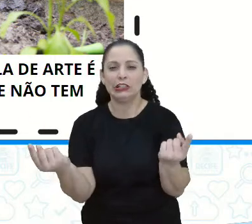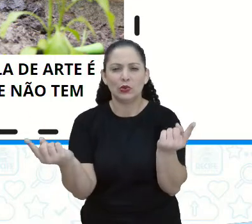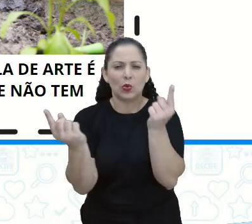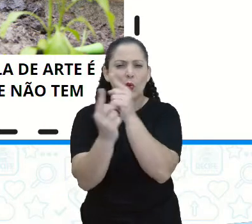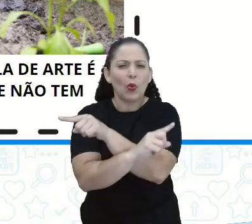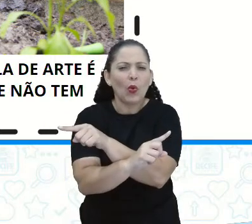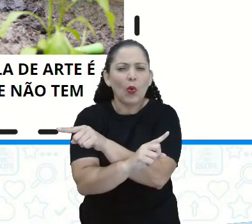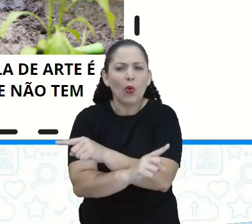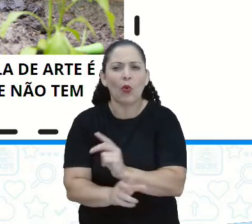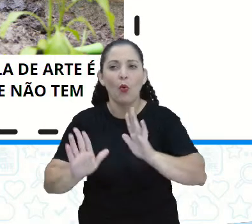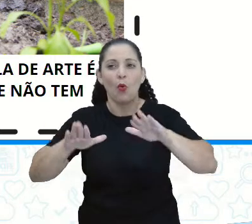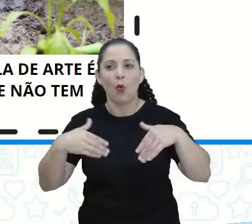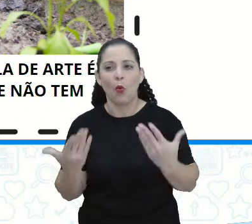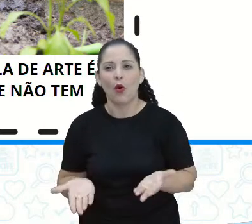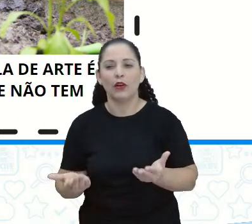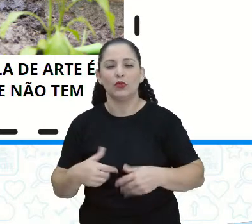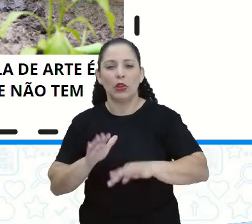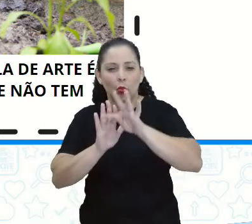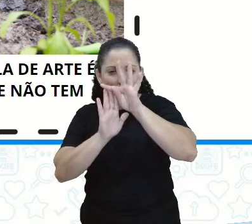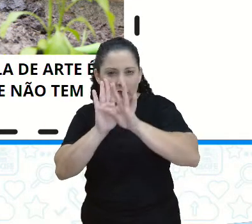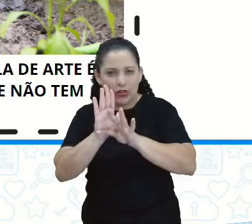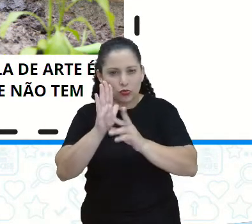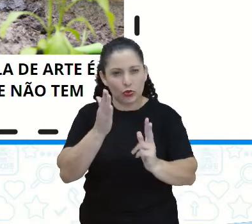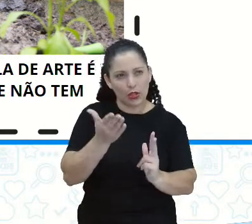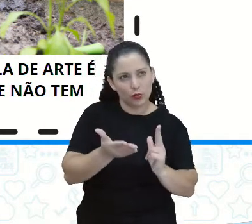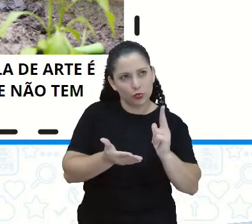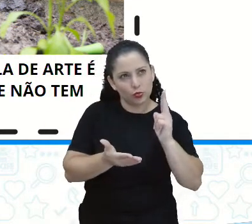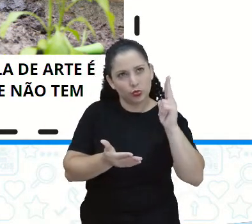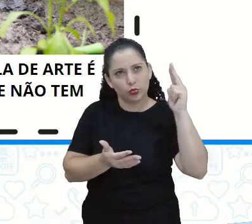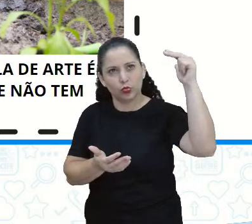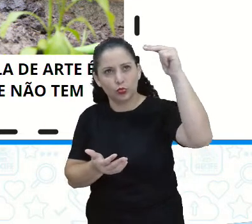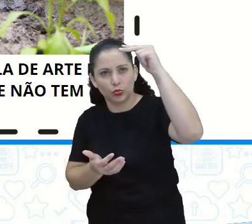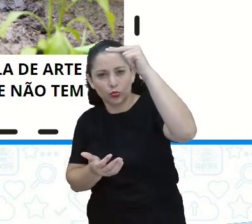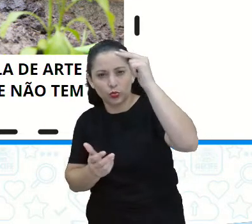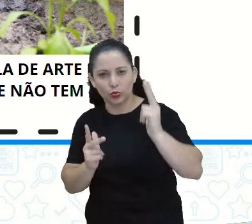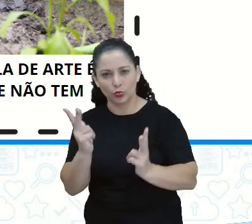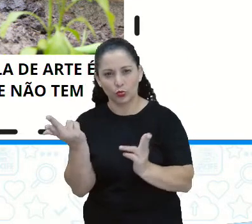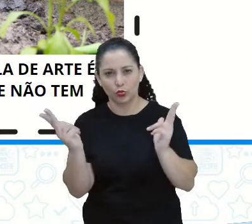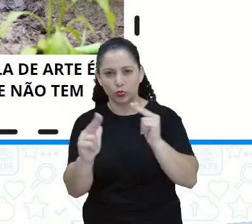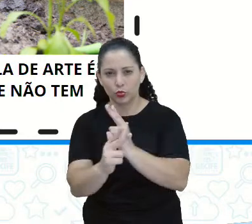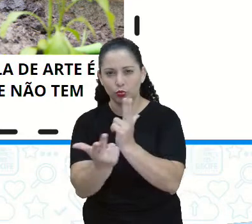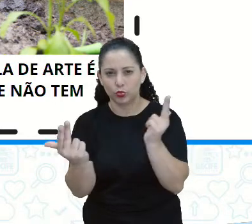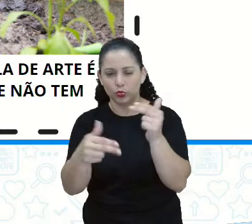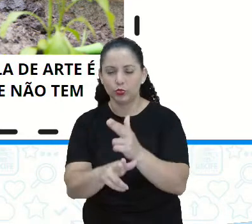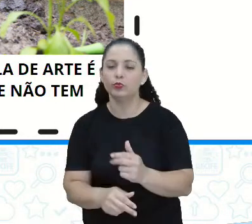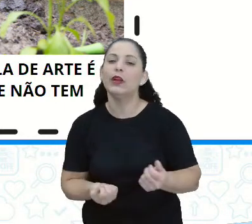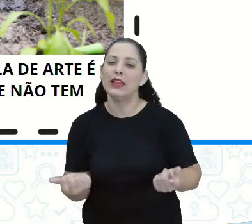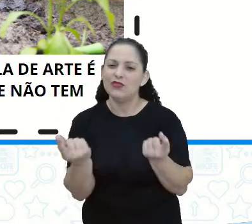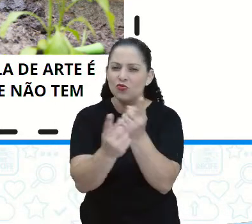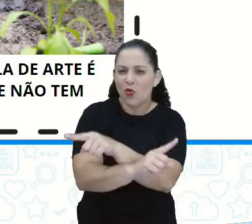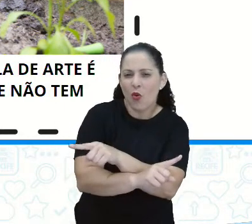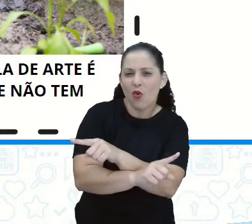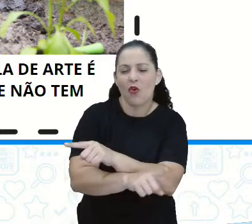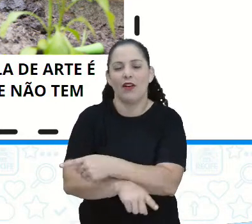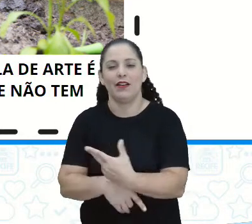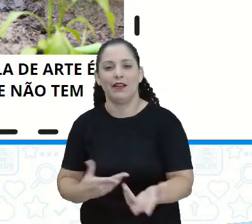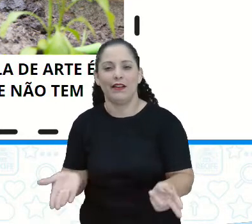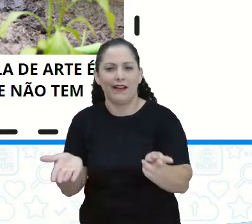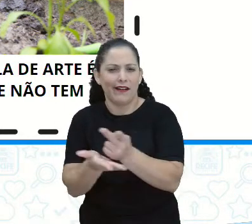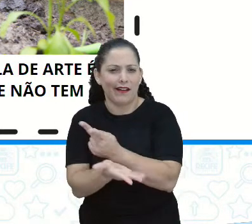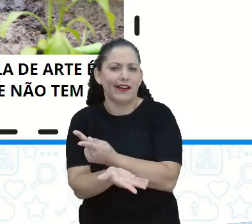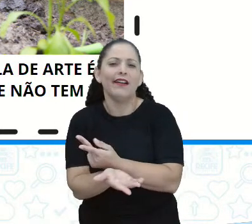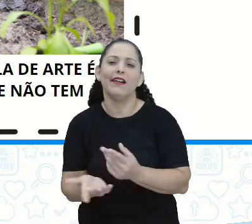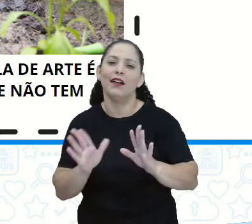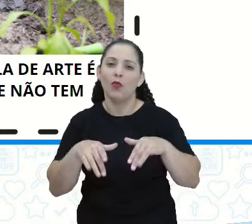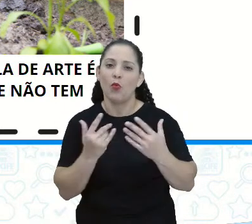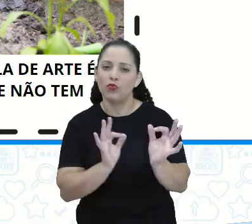na hora que foram editar os textos, talvez trocaram, não é? Às vezes acontece isso, a gente troca, não é? Na